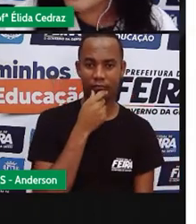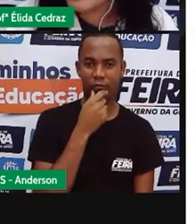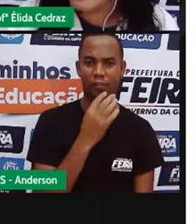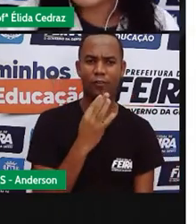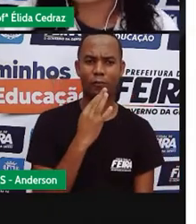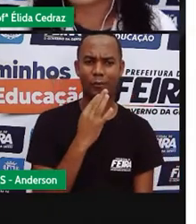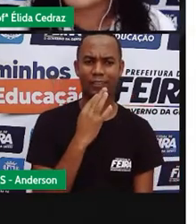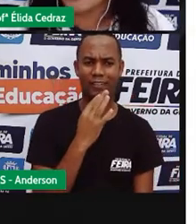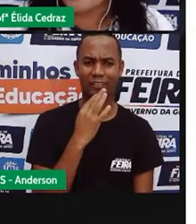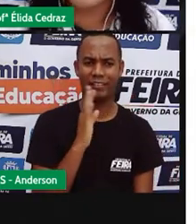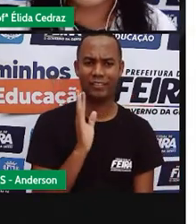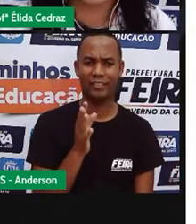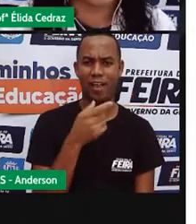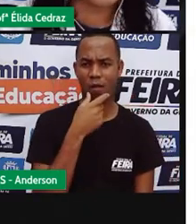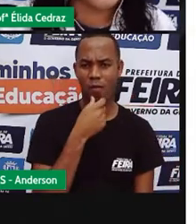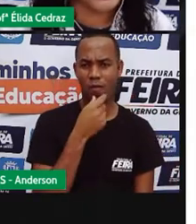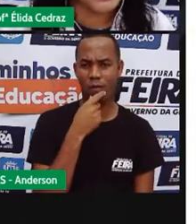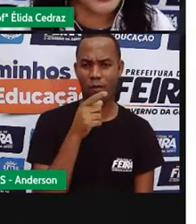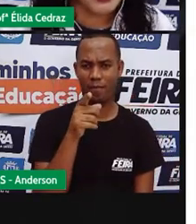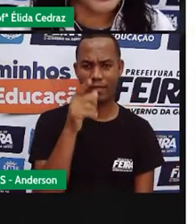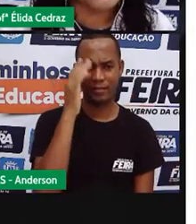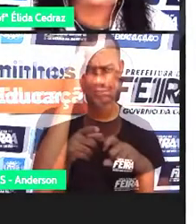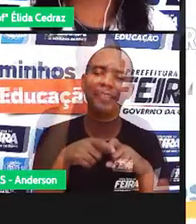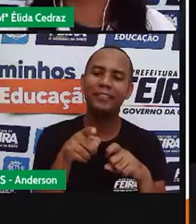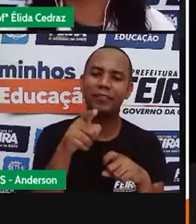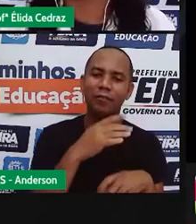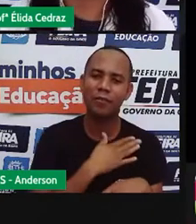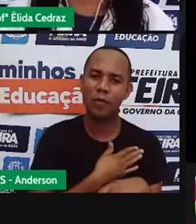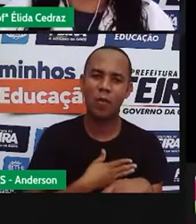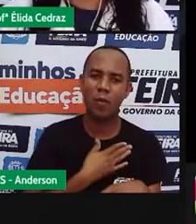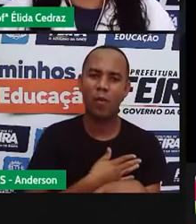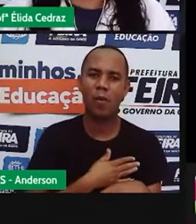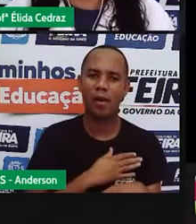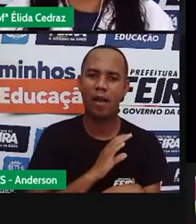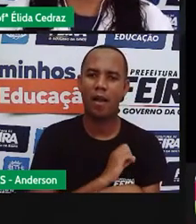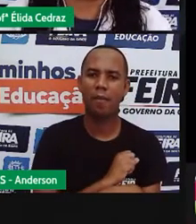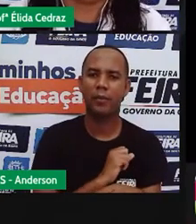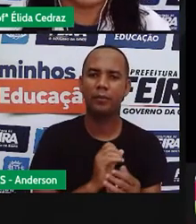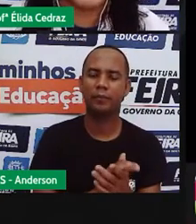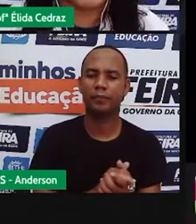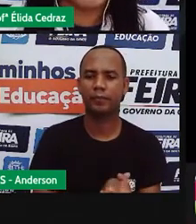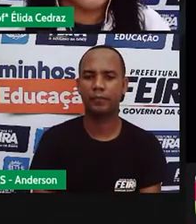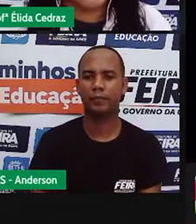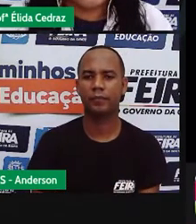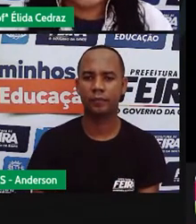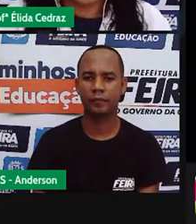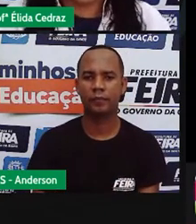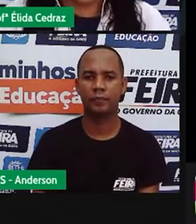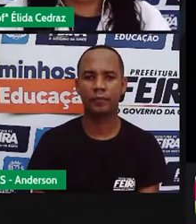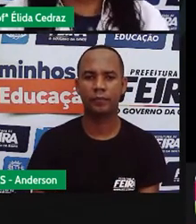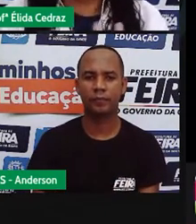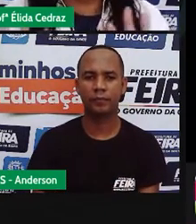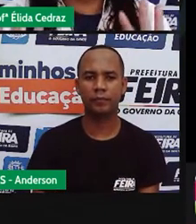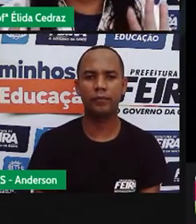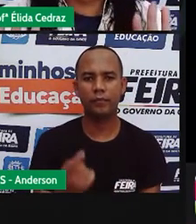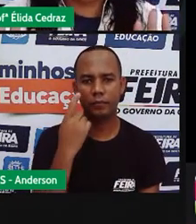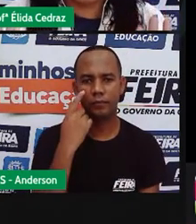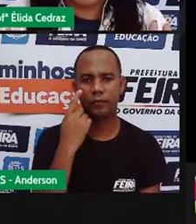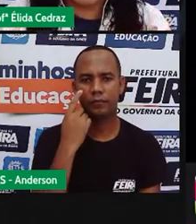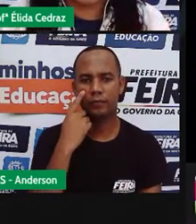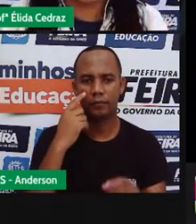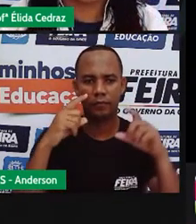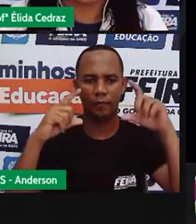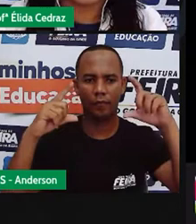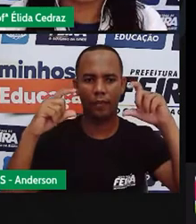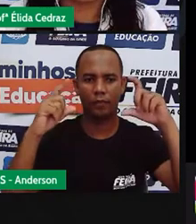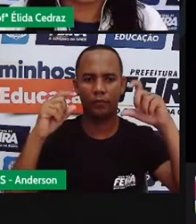conhece esse homem? sabe quem ele é? Olha só. A própria trouxe essa foto aqui pra